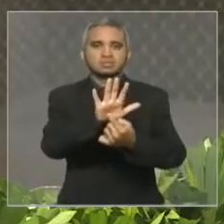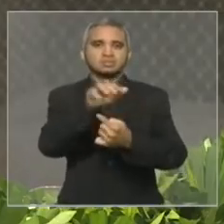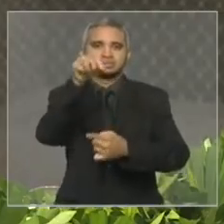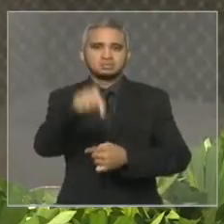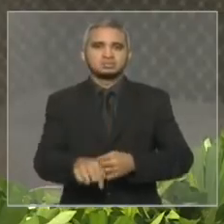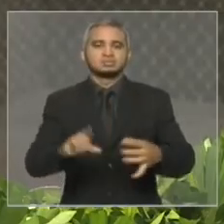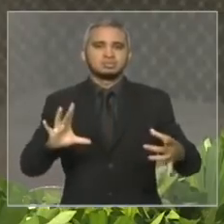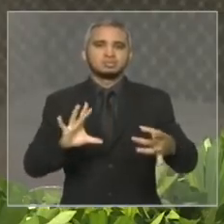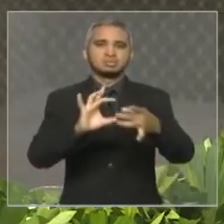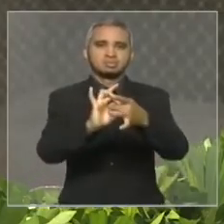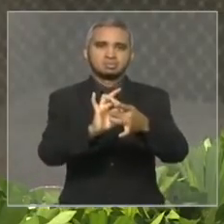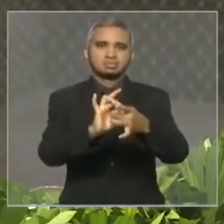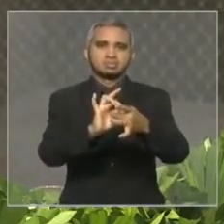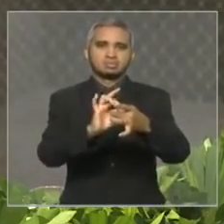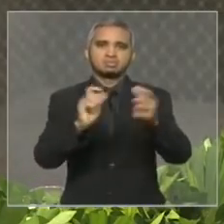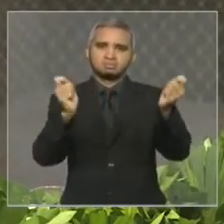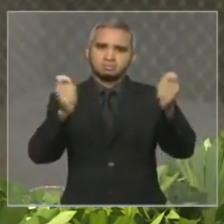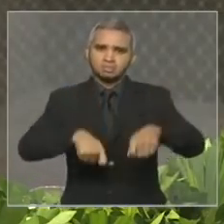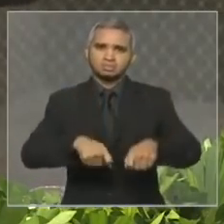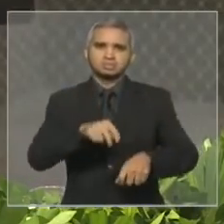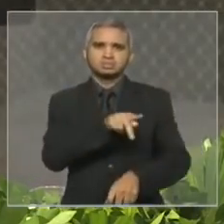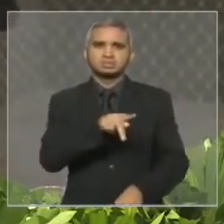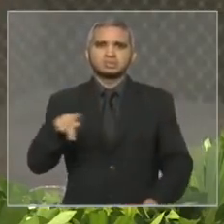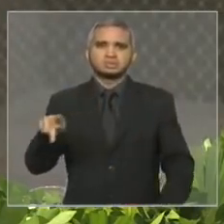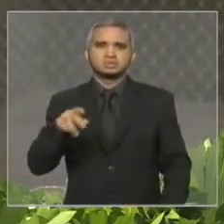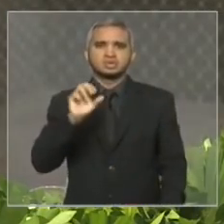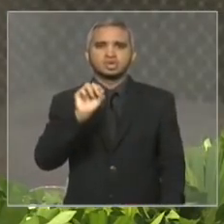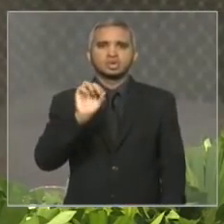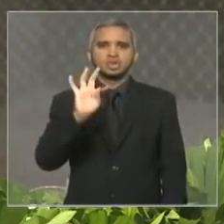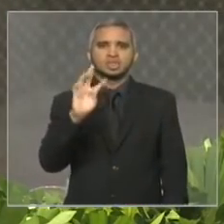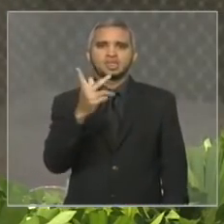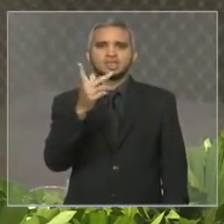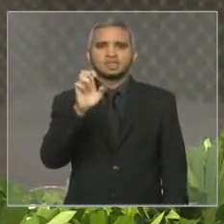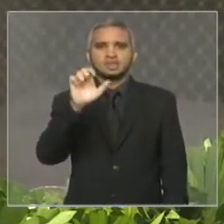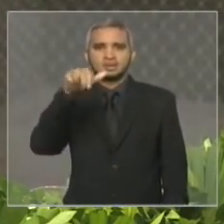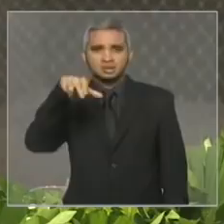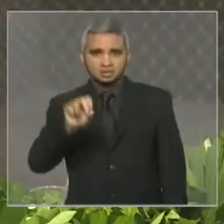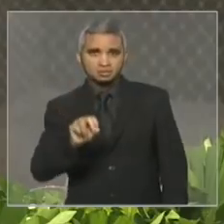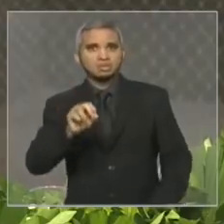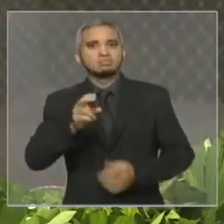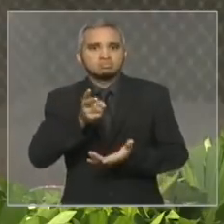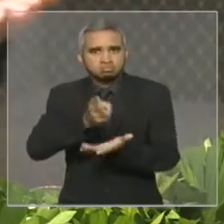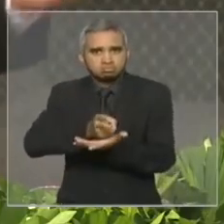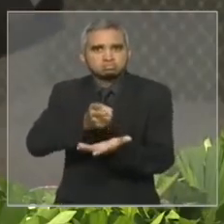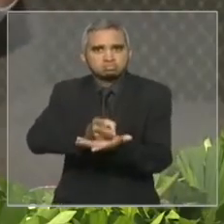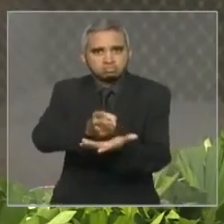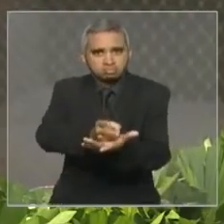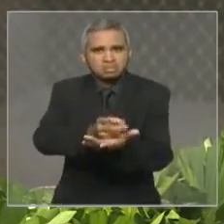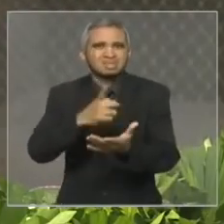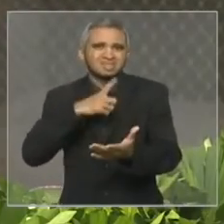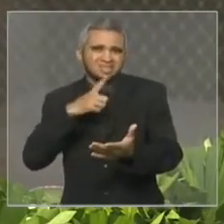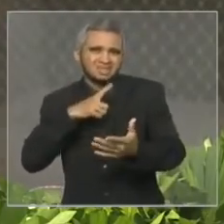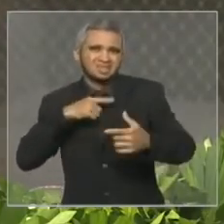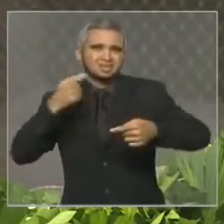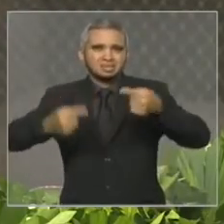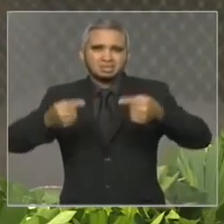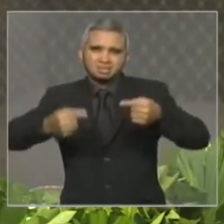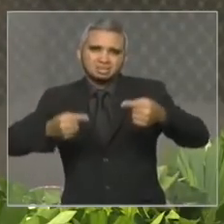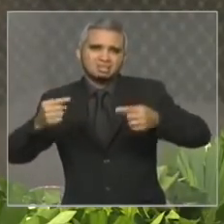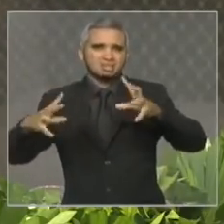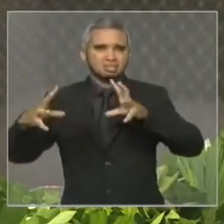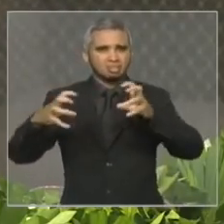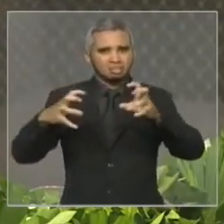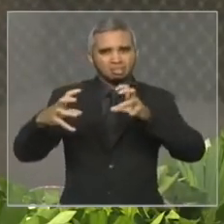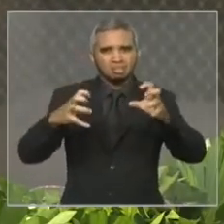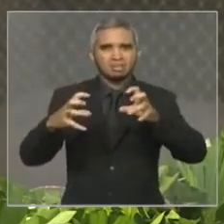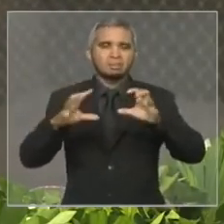que esse clima presidente hotelino assim continue é claro que com os embates acirrados próprios da vida parlamentar